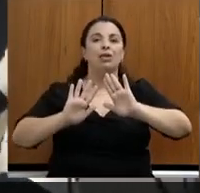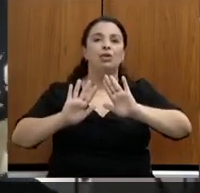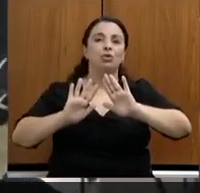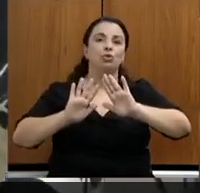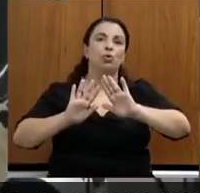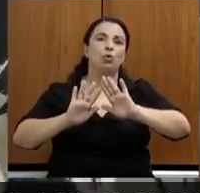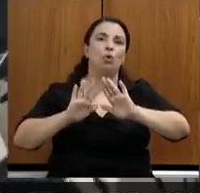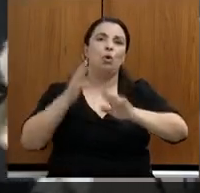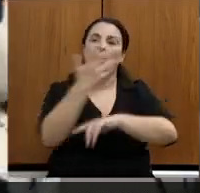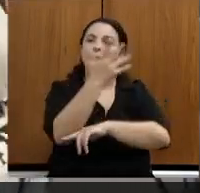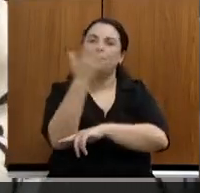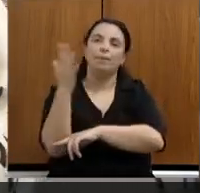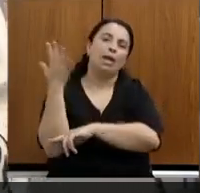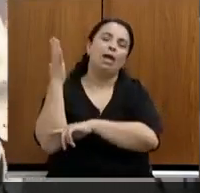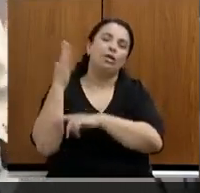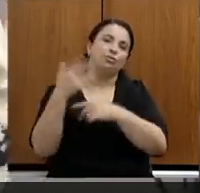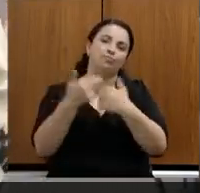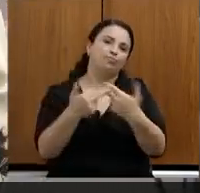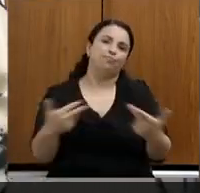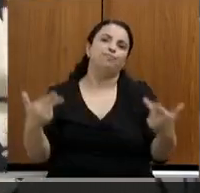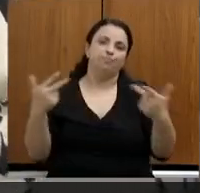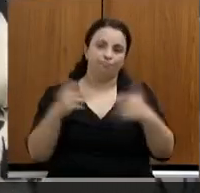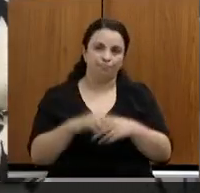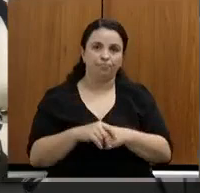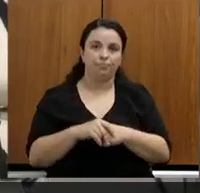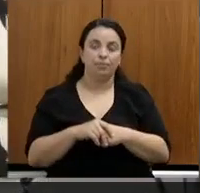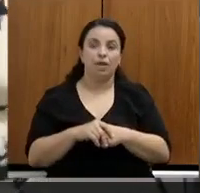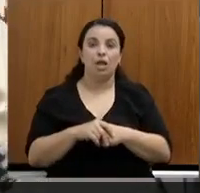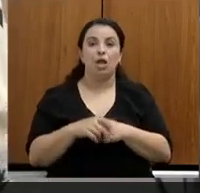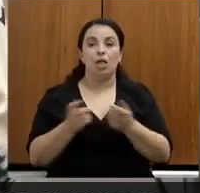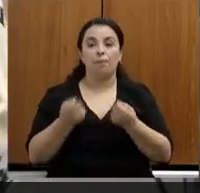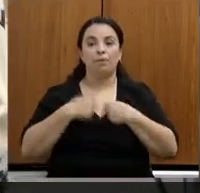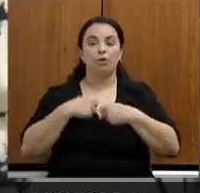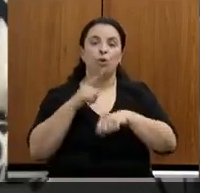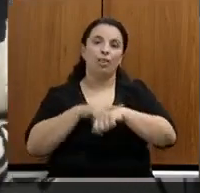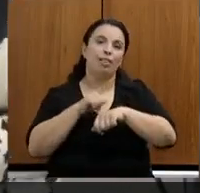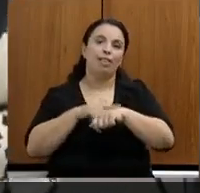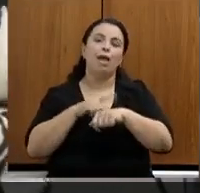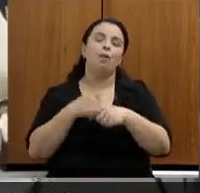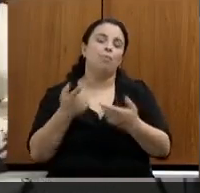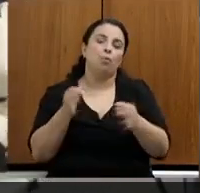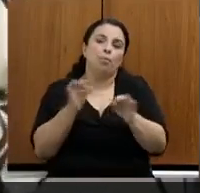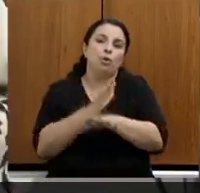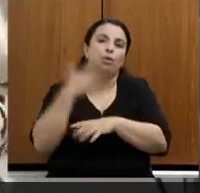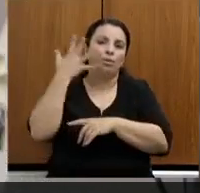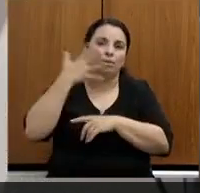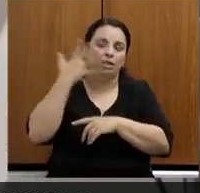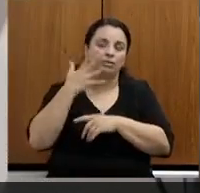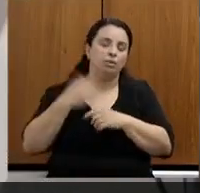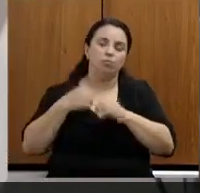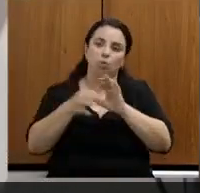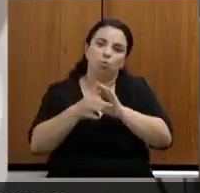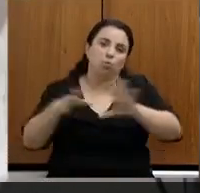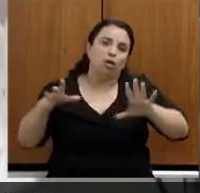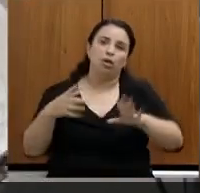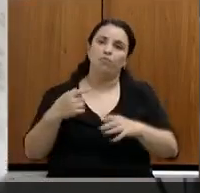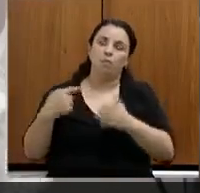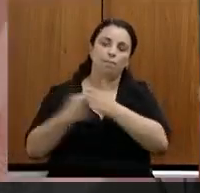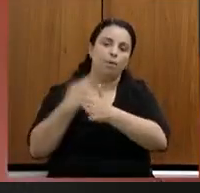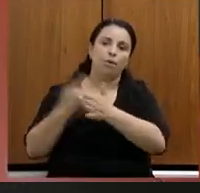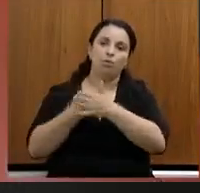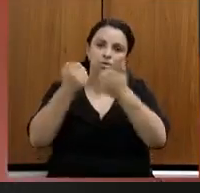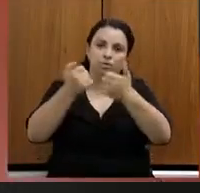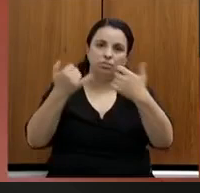Bem, dentro do tempo que me foi concedido essa apresentação, fico à disposição para qualquer questão aqui colocada. Muito obrigada.